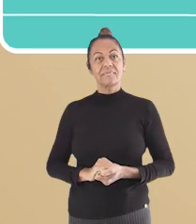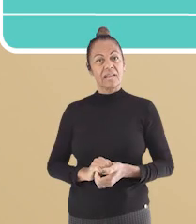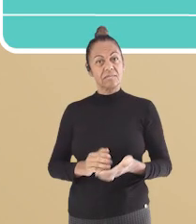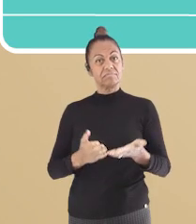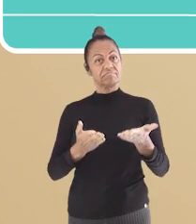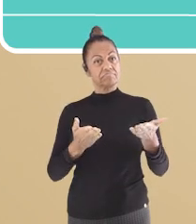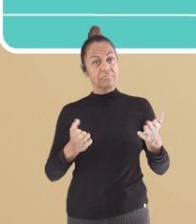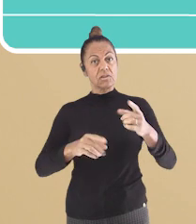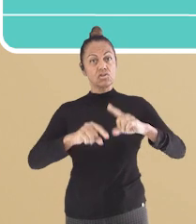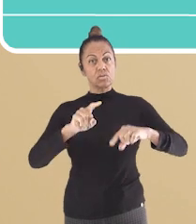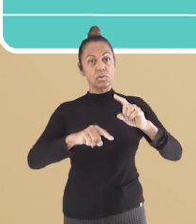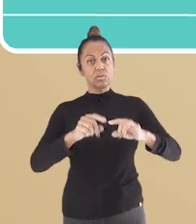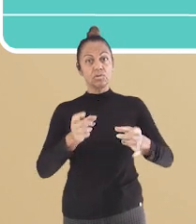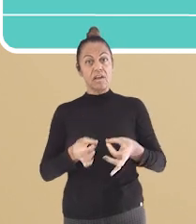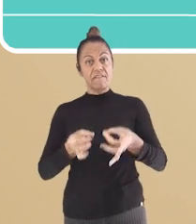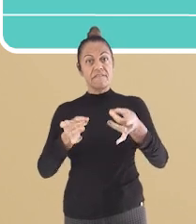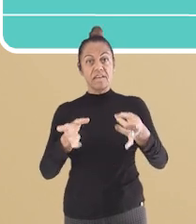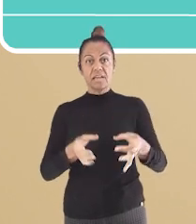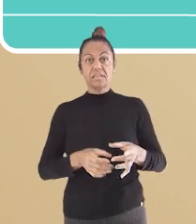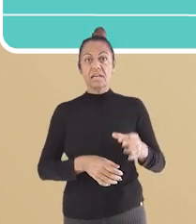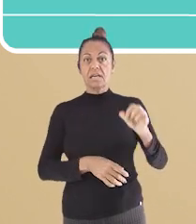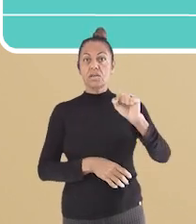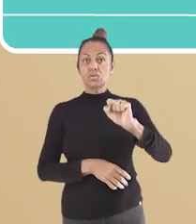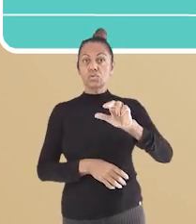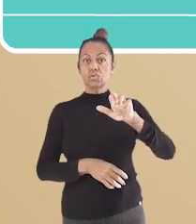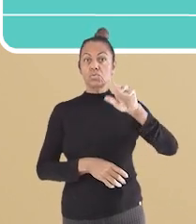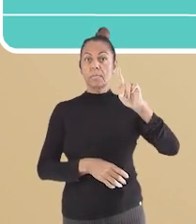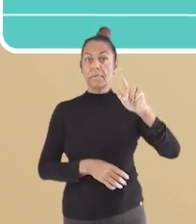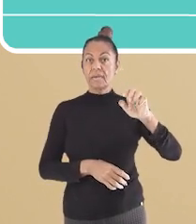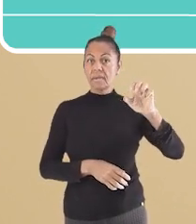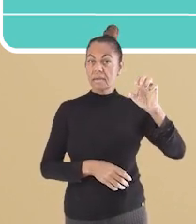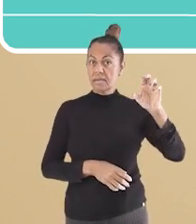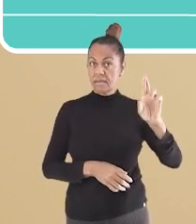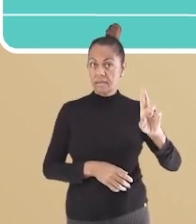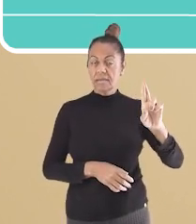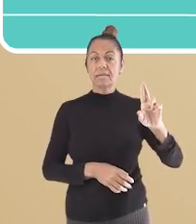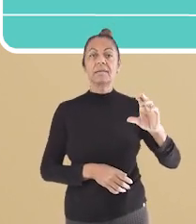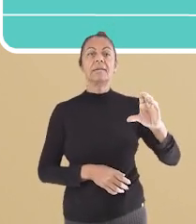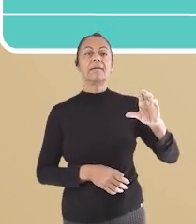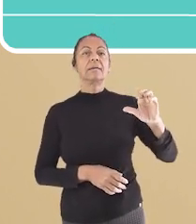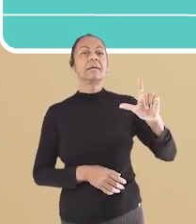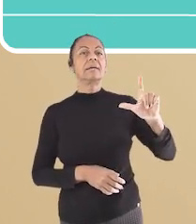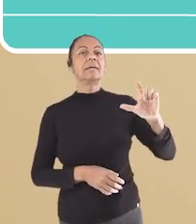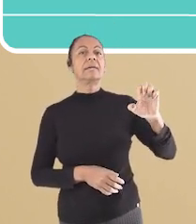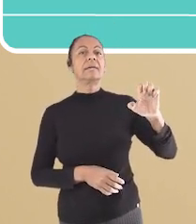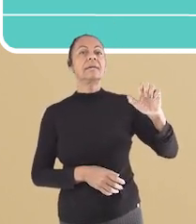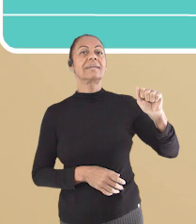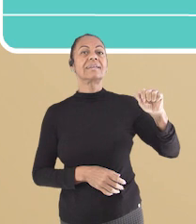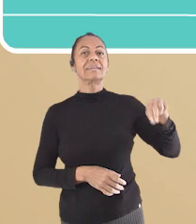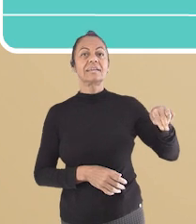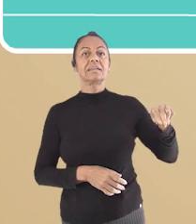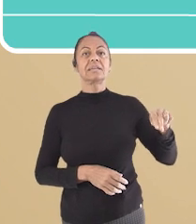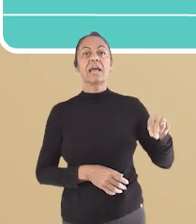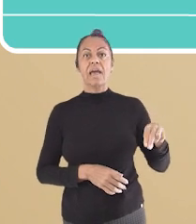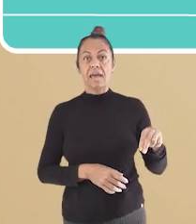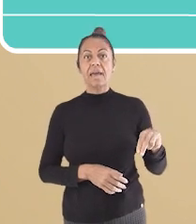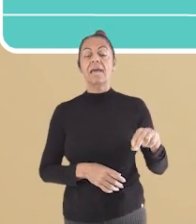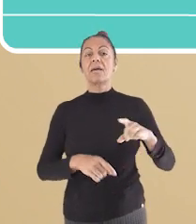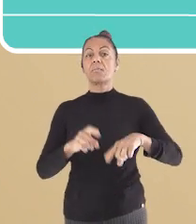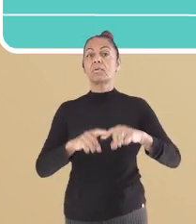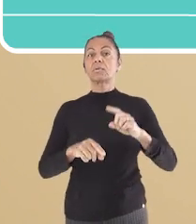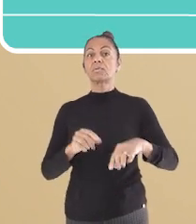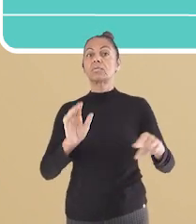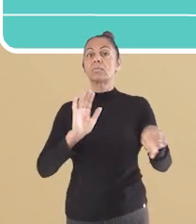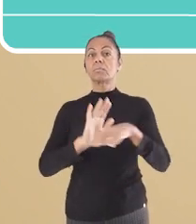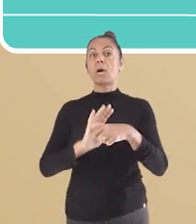O produto à venda é o Super Clean. É um produto de limpeza. Observe que a